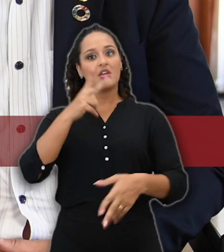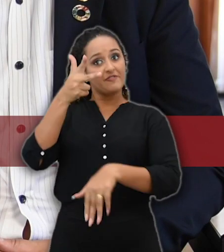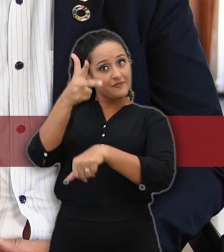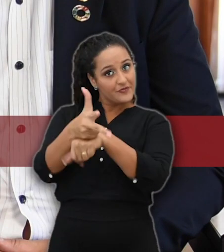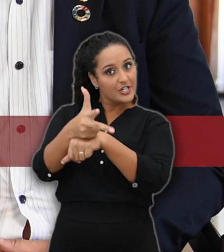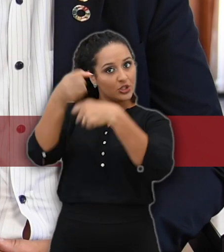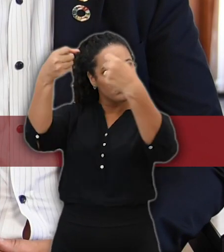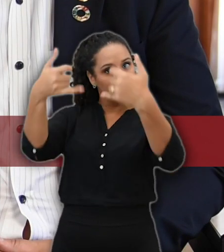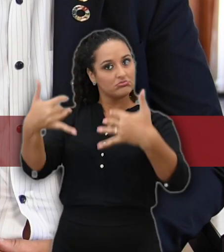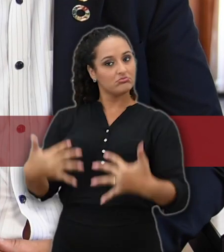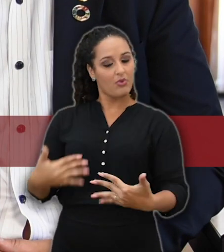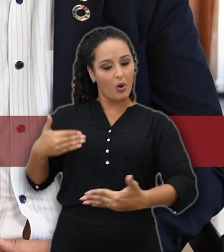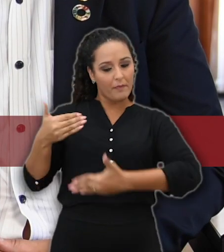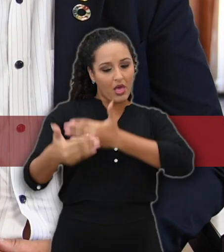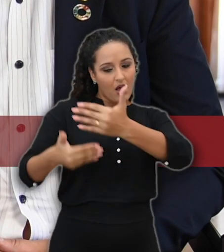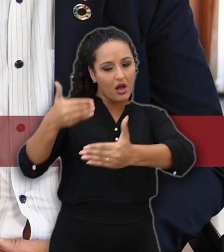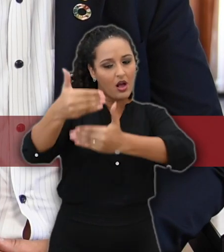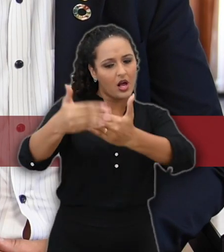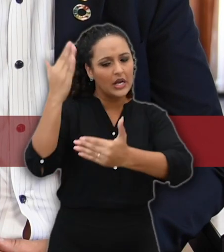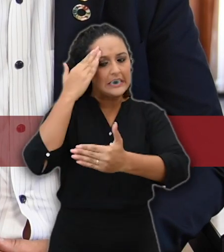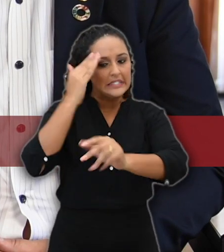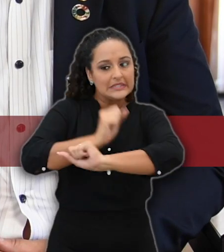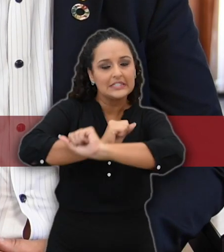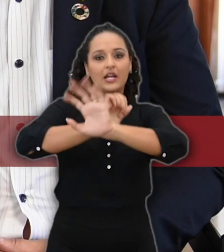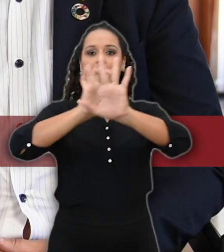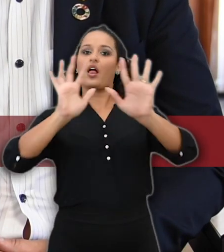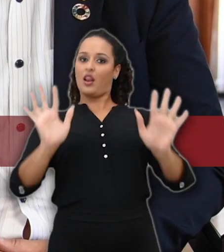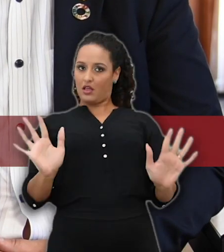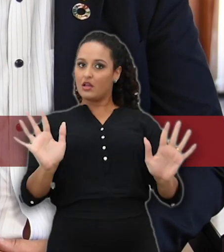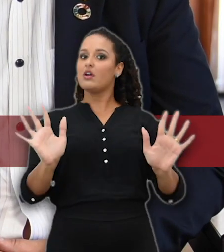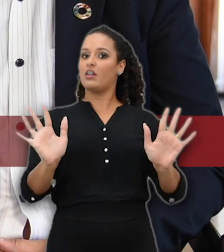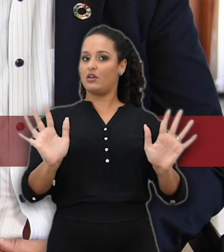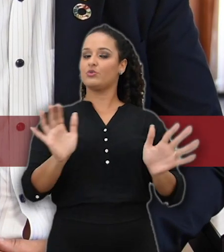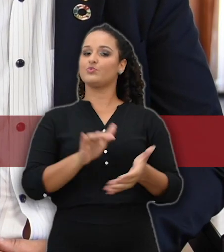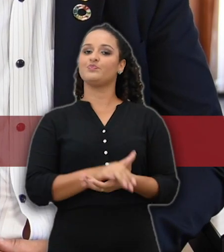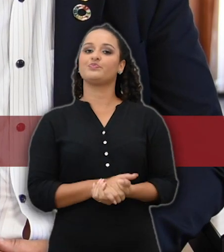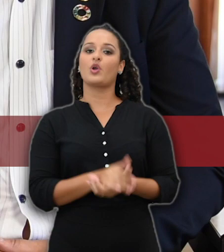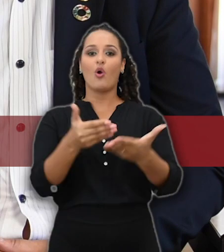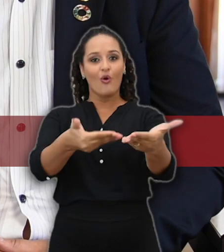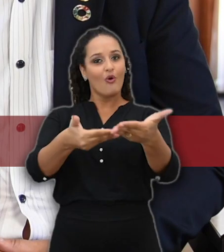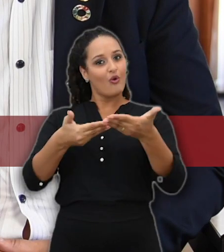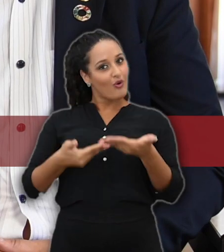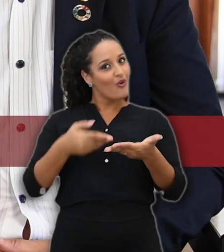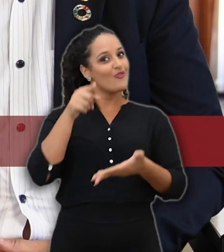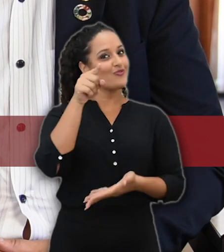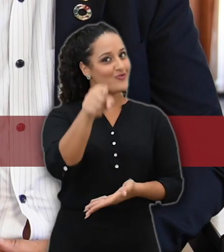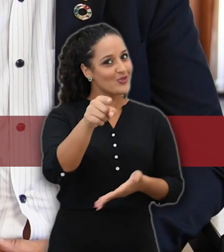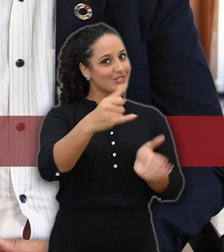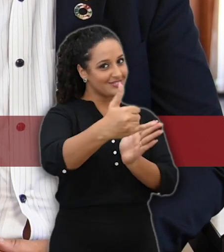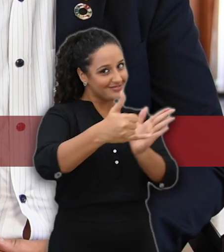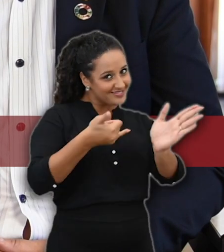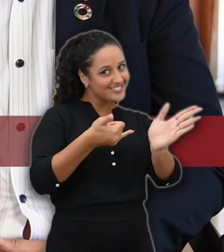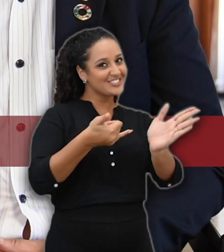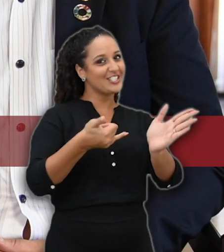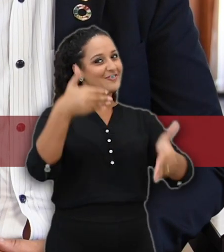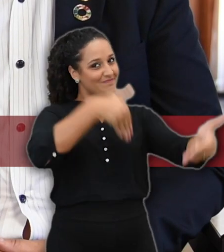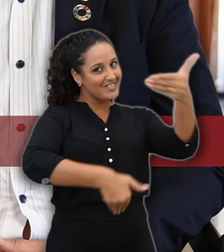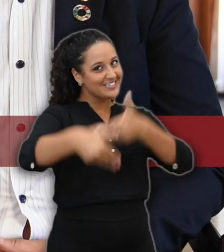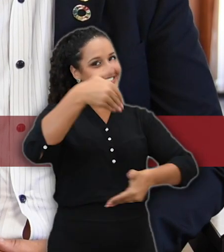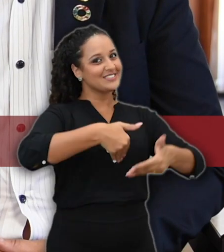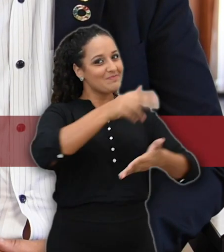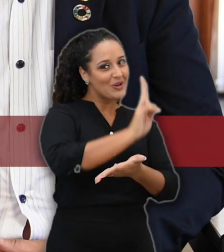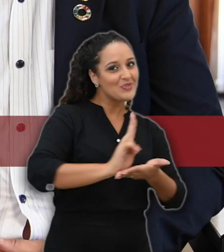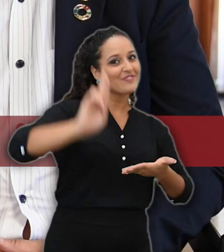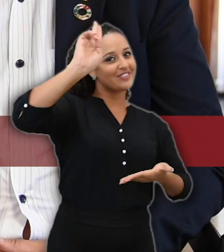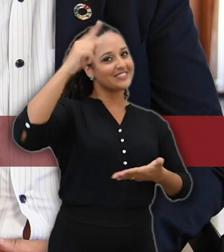disponibilizando um vídeo para que você possa ter um maior esclarecimento quanto a esse processo e que você está sendo convidado